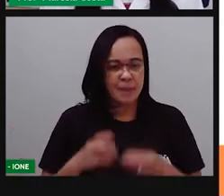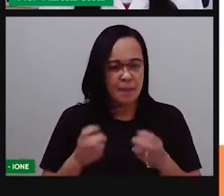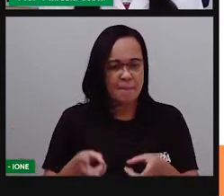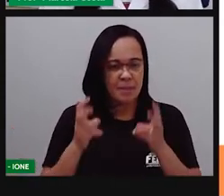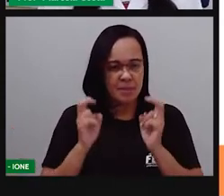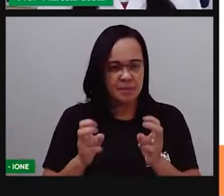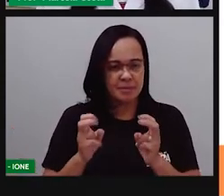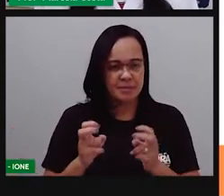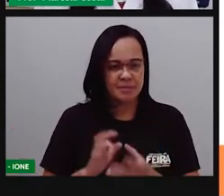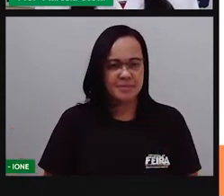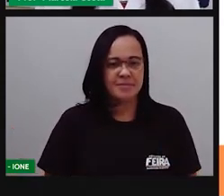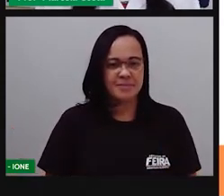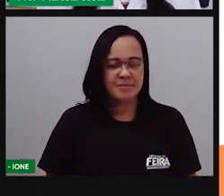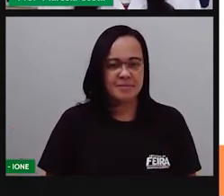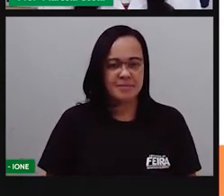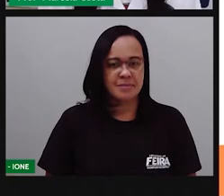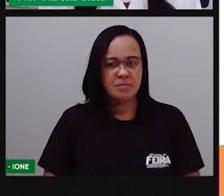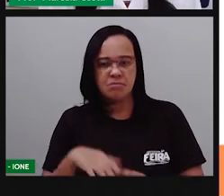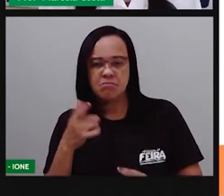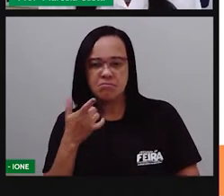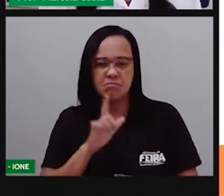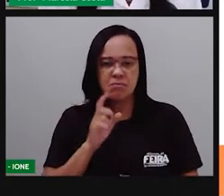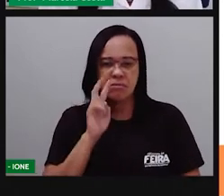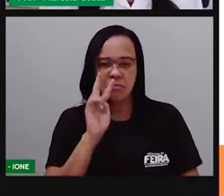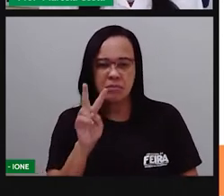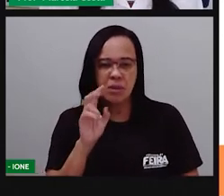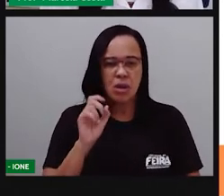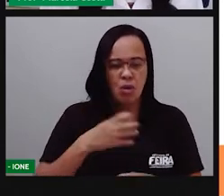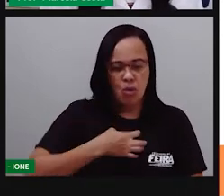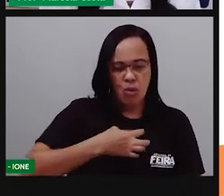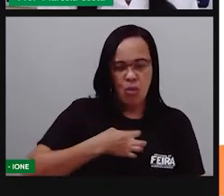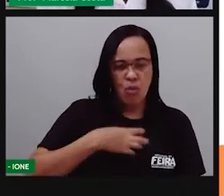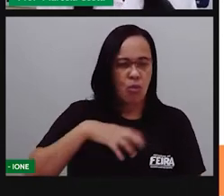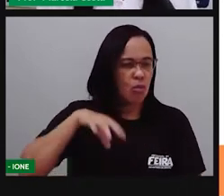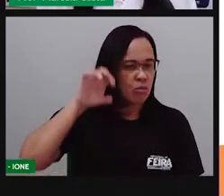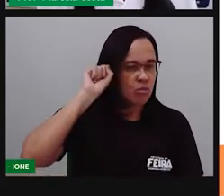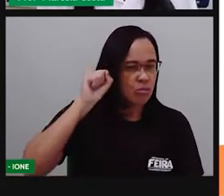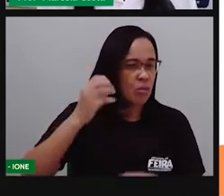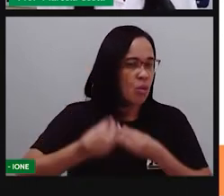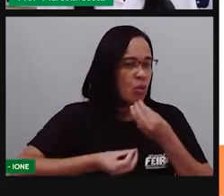Conseguiu identificar qual é o som que mais está se repetindo?